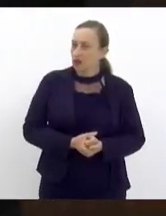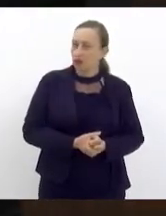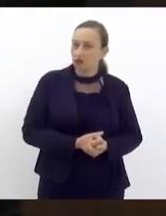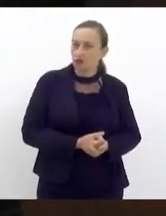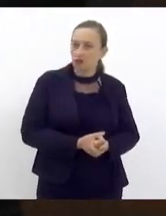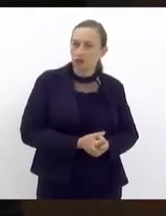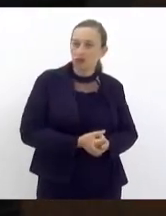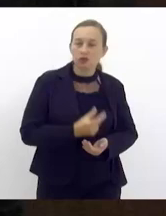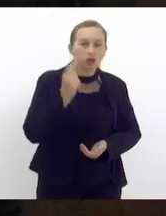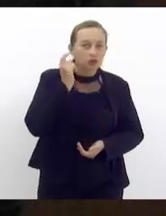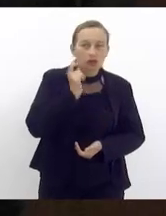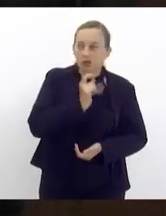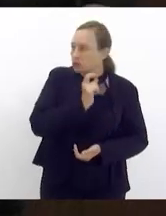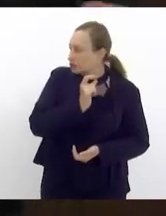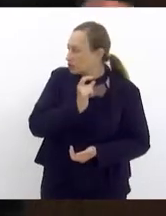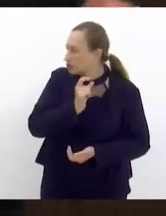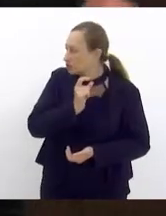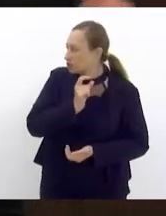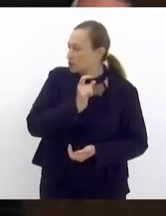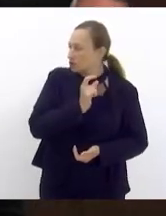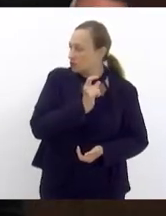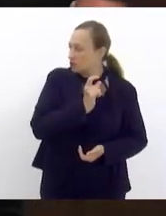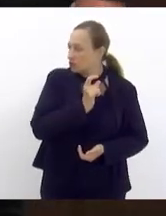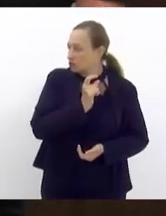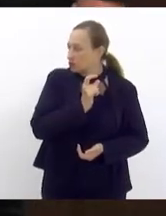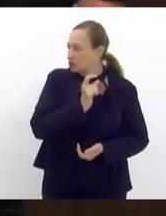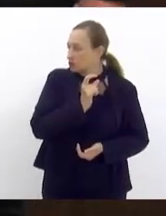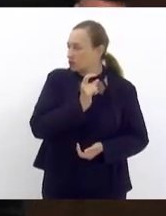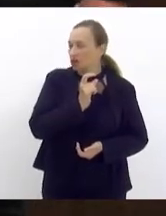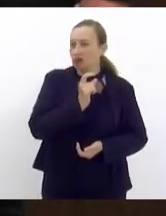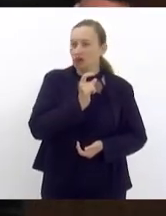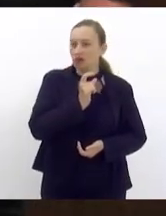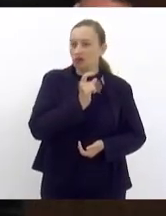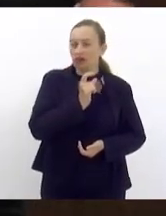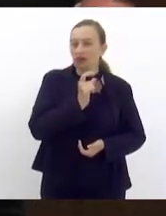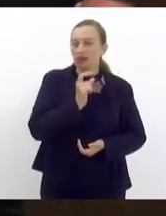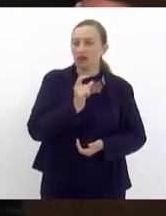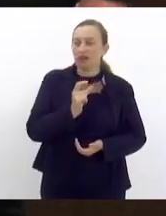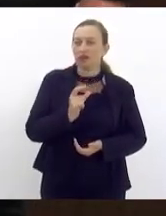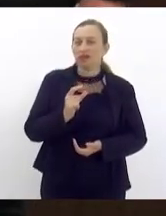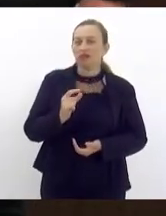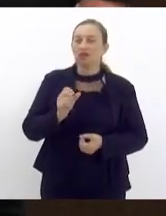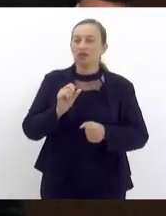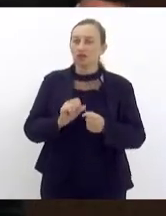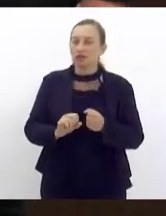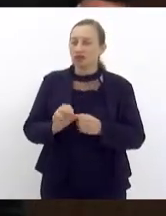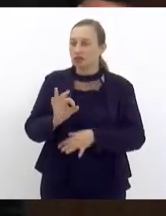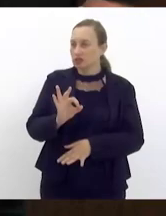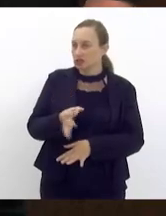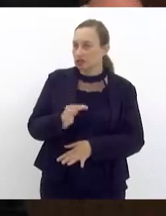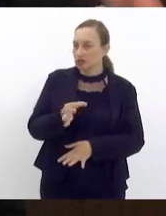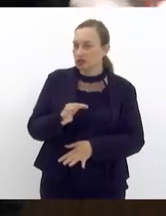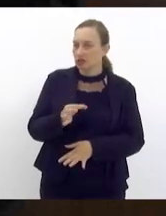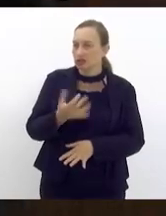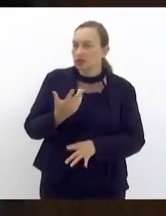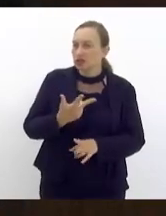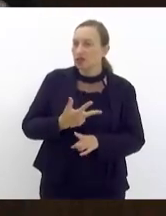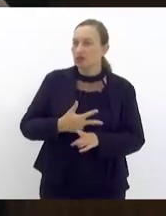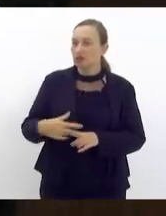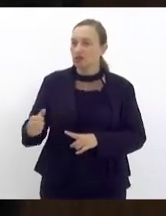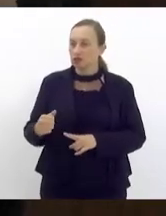vai sancionar o mais rápido possível para valer para fazer valer essa conquista